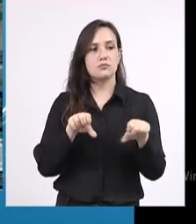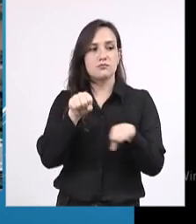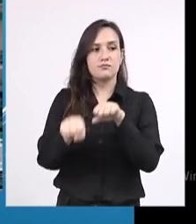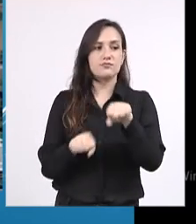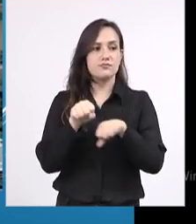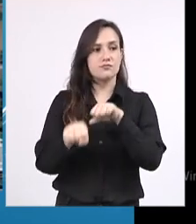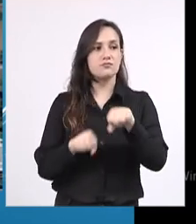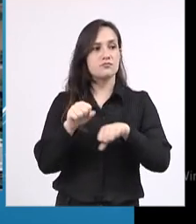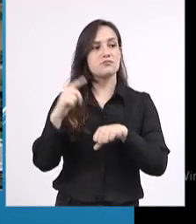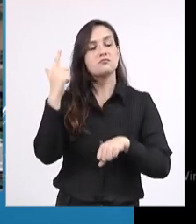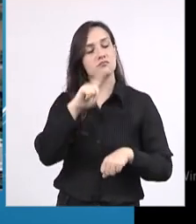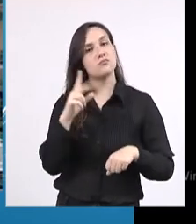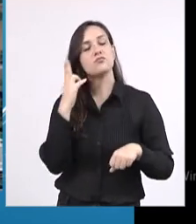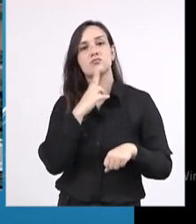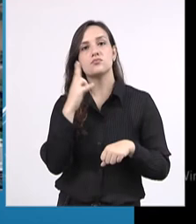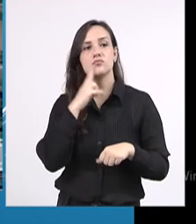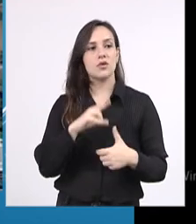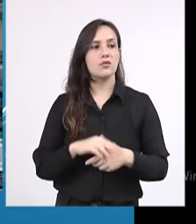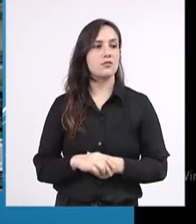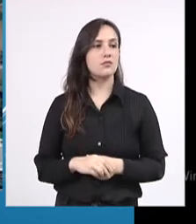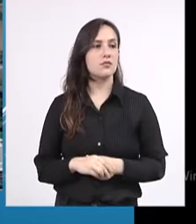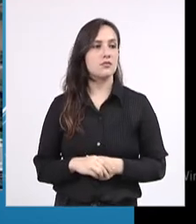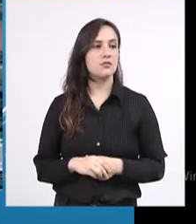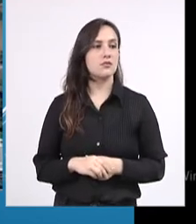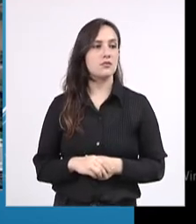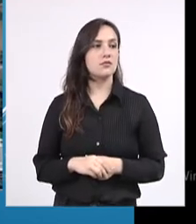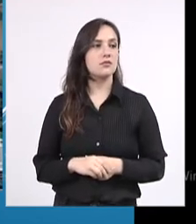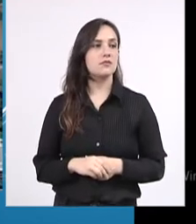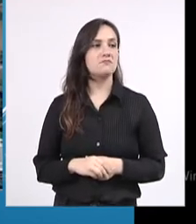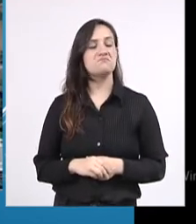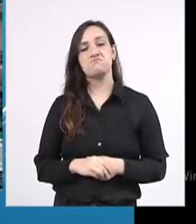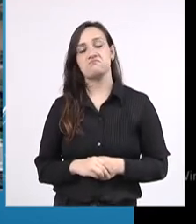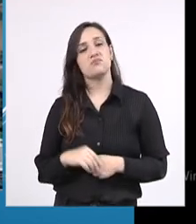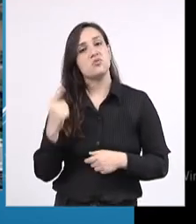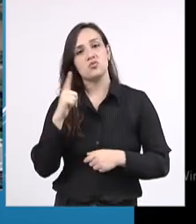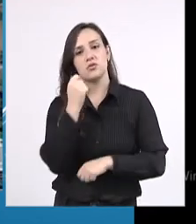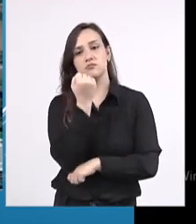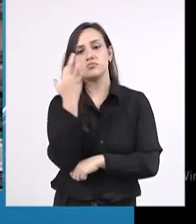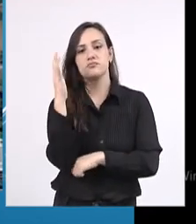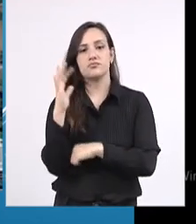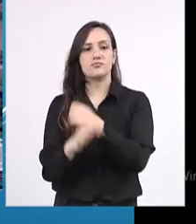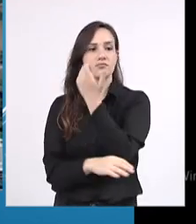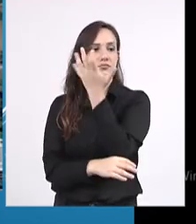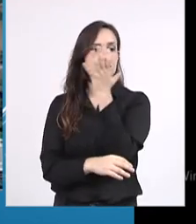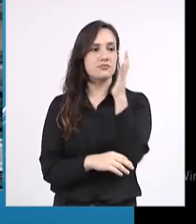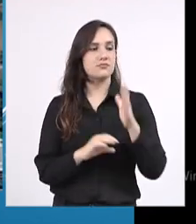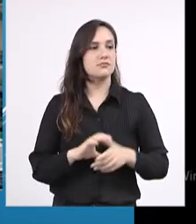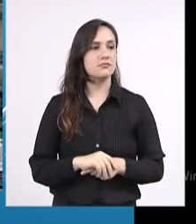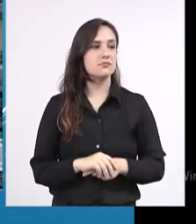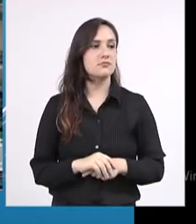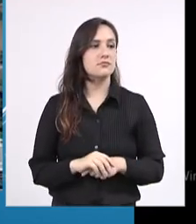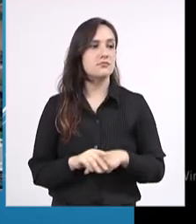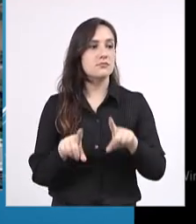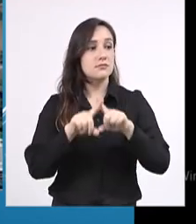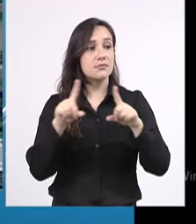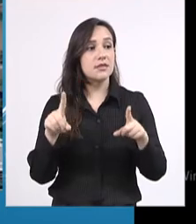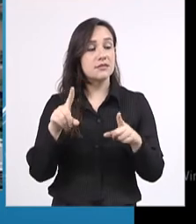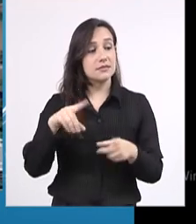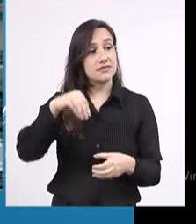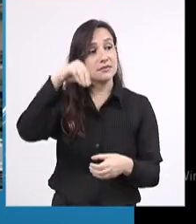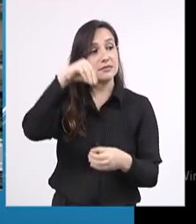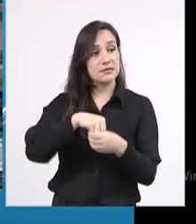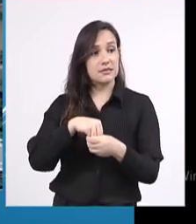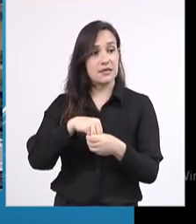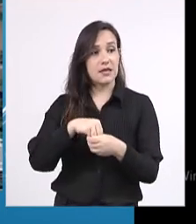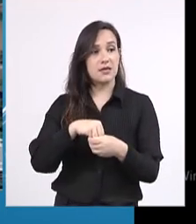Parque dos Poderes não perceba o desmatamento que foi feito ali, dentro da área da